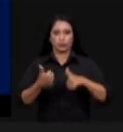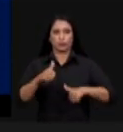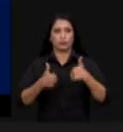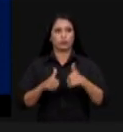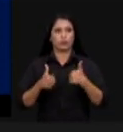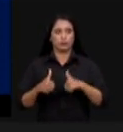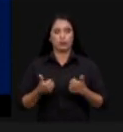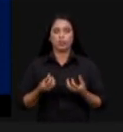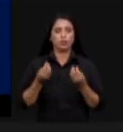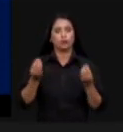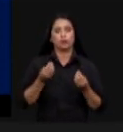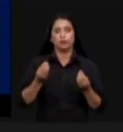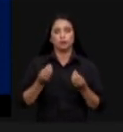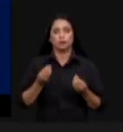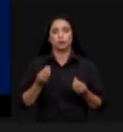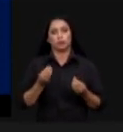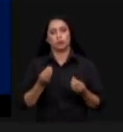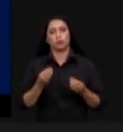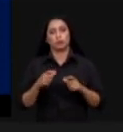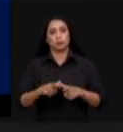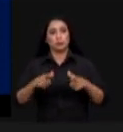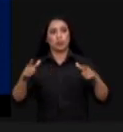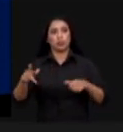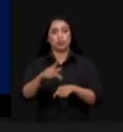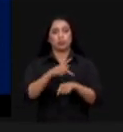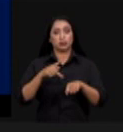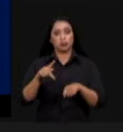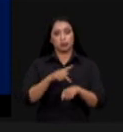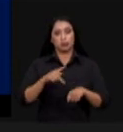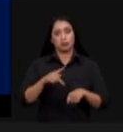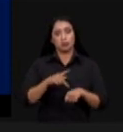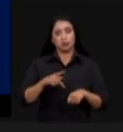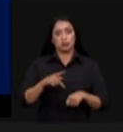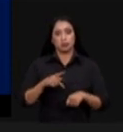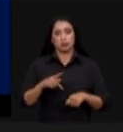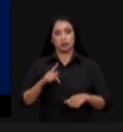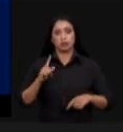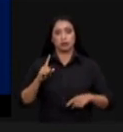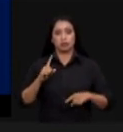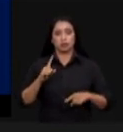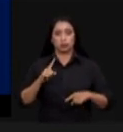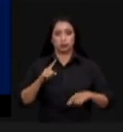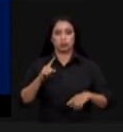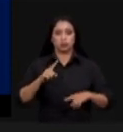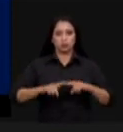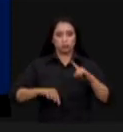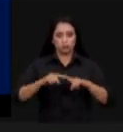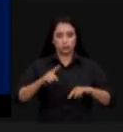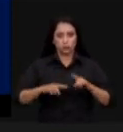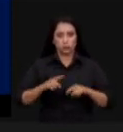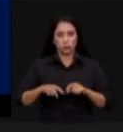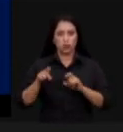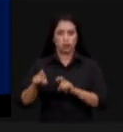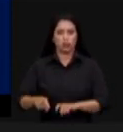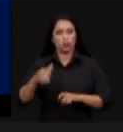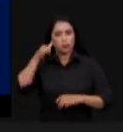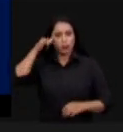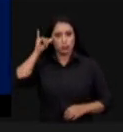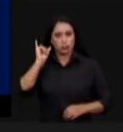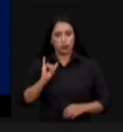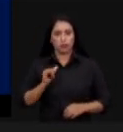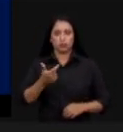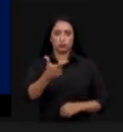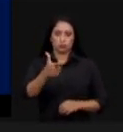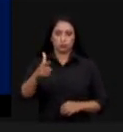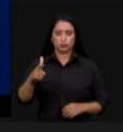normas são aplicadas em sete dos maiores países exportadores de produtos agropecuários do mundo. Então, citando, Argentina,